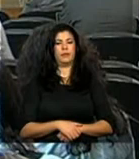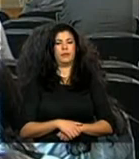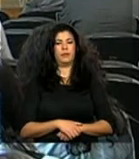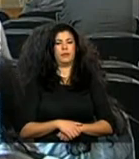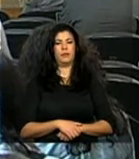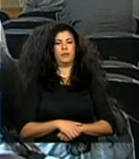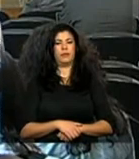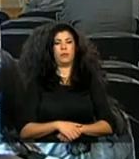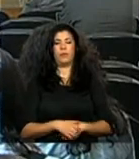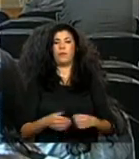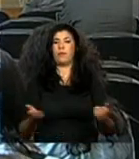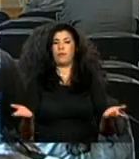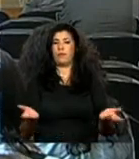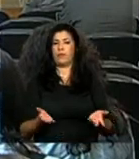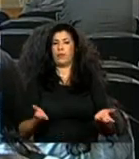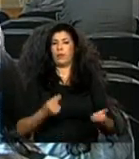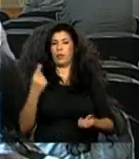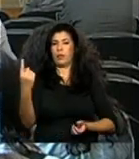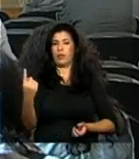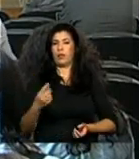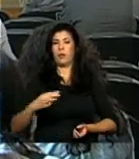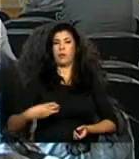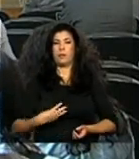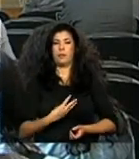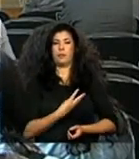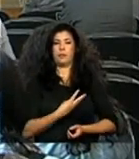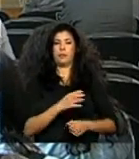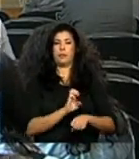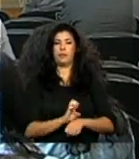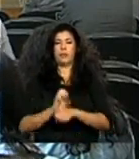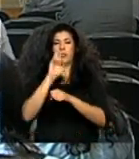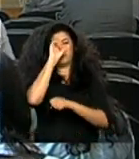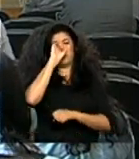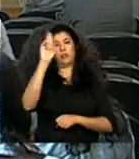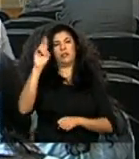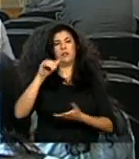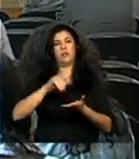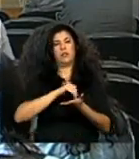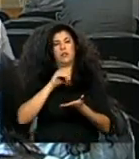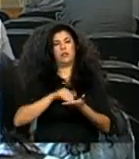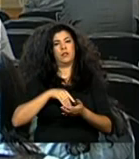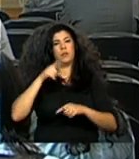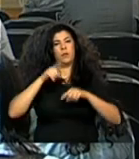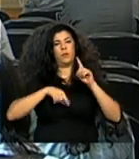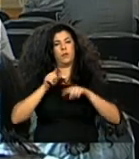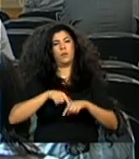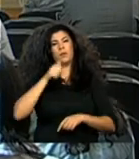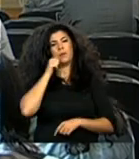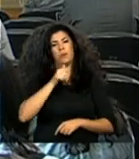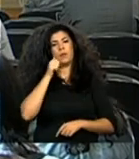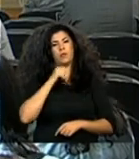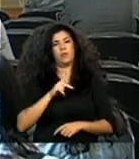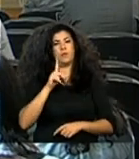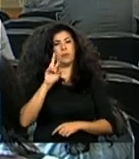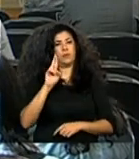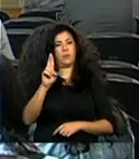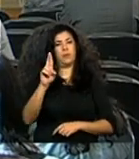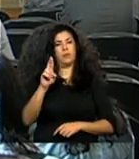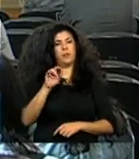Ouviremos agora a ministra de Estado chefe da Secretaria de Políticas para as Mulheres da Presidência da República